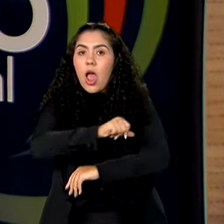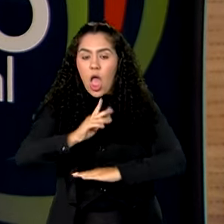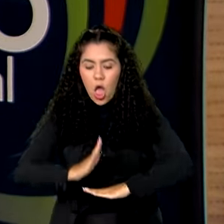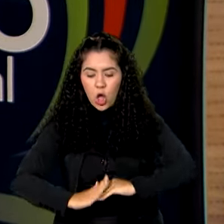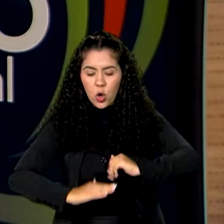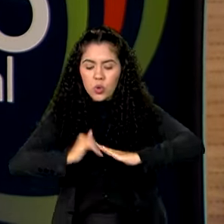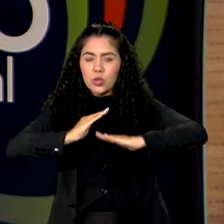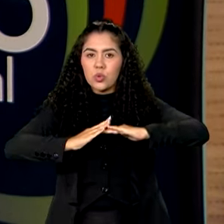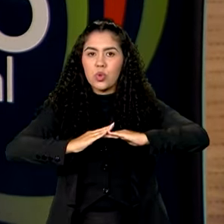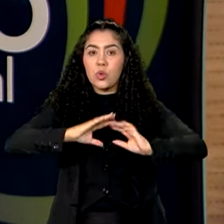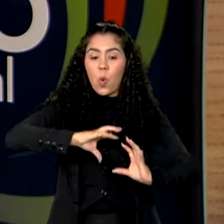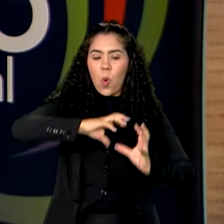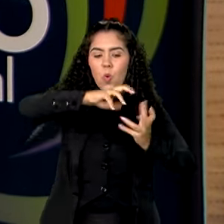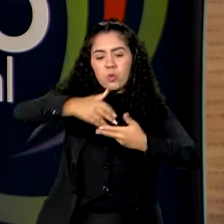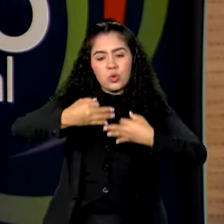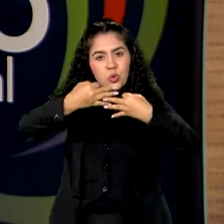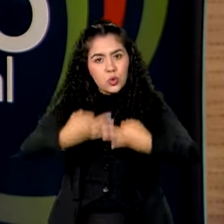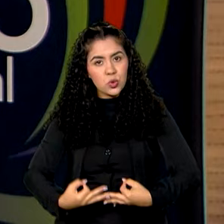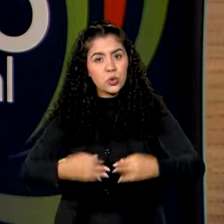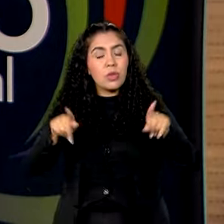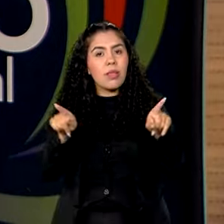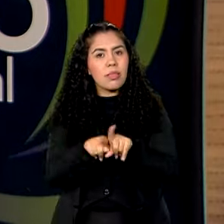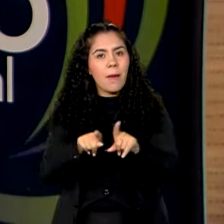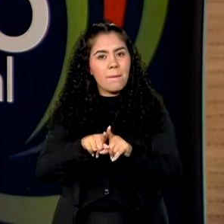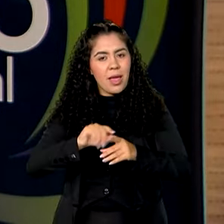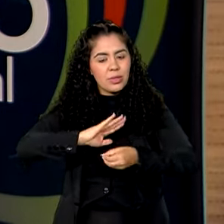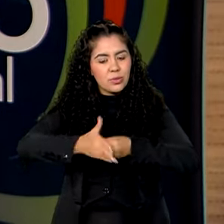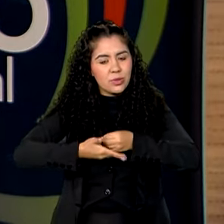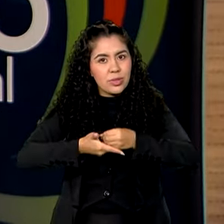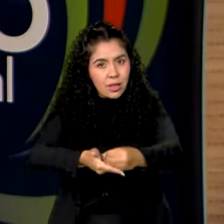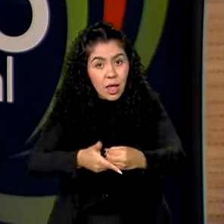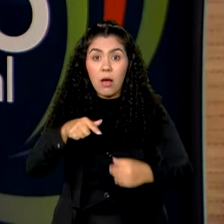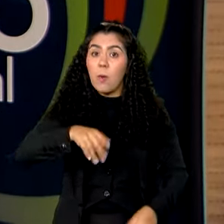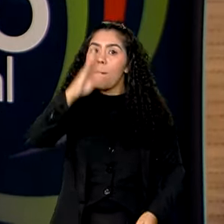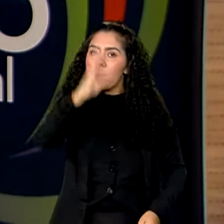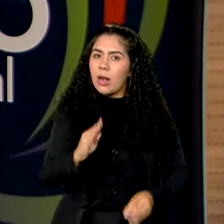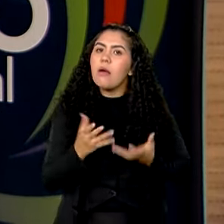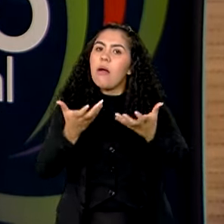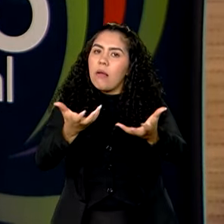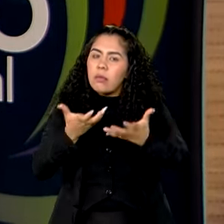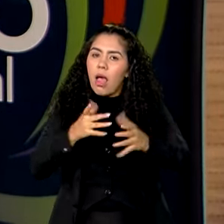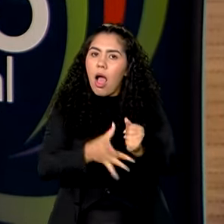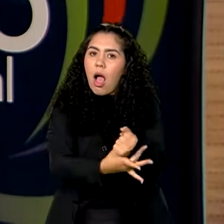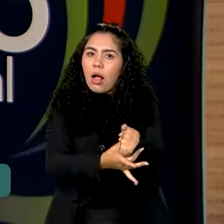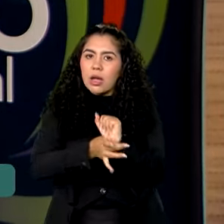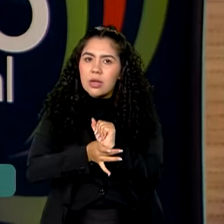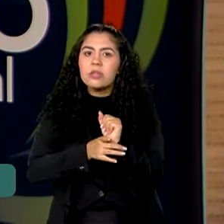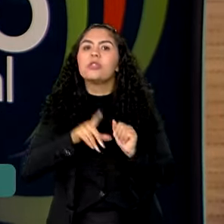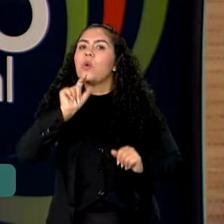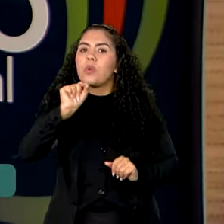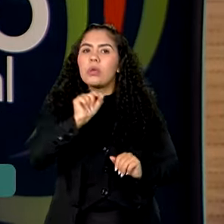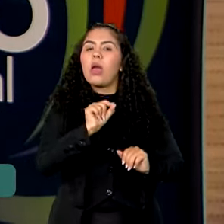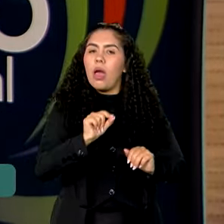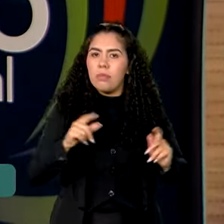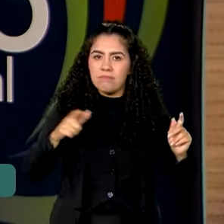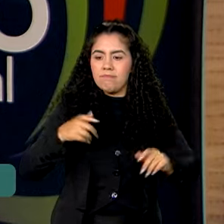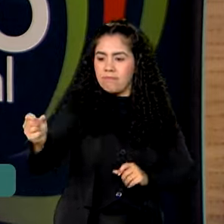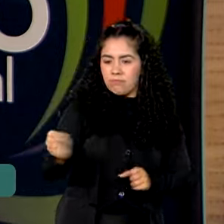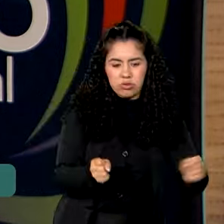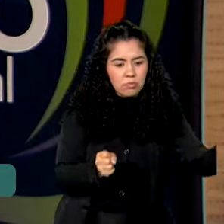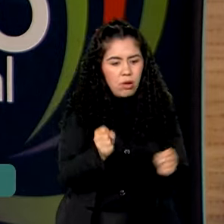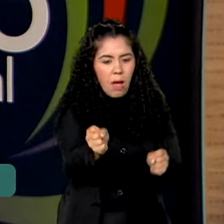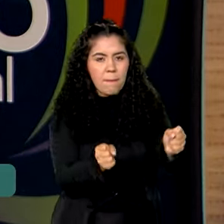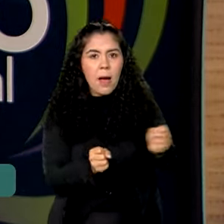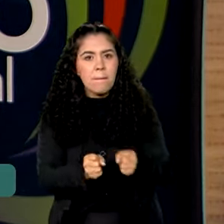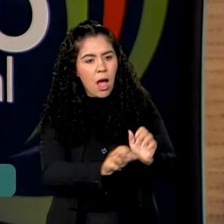um mundo justo e um planeta sustentável. E o Brasil quer garantir espaço para diferentes vozes, lutas e